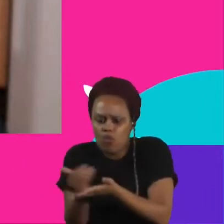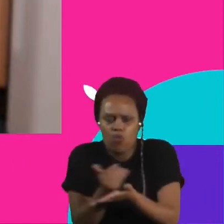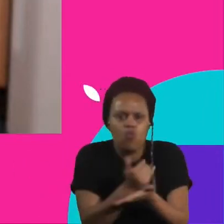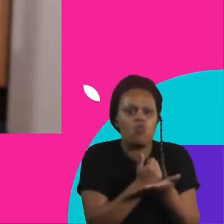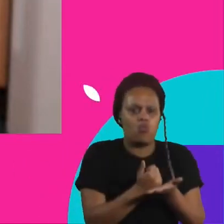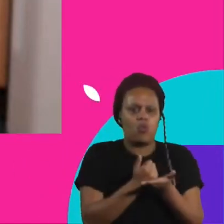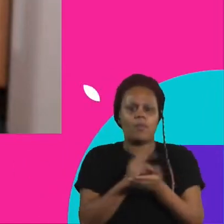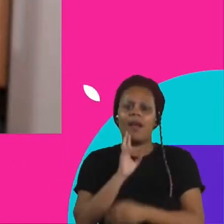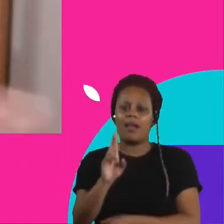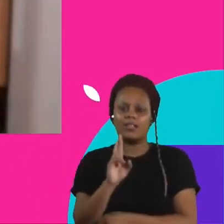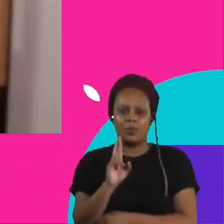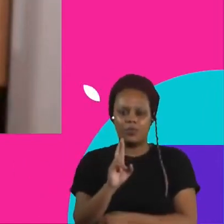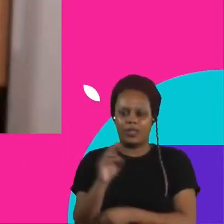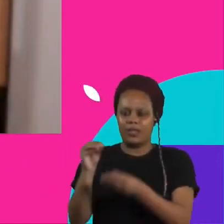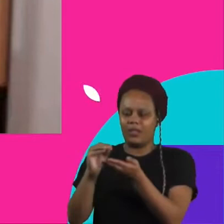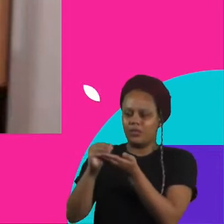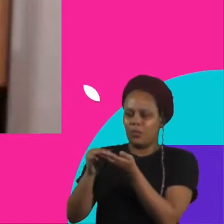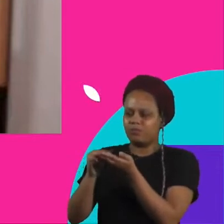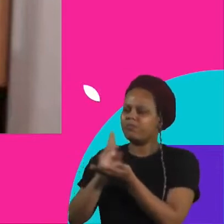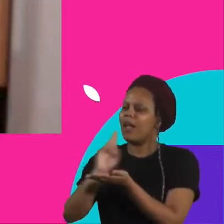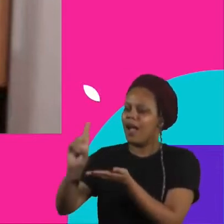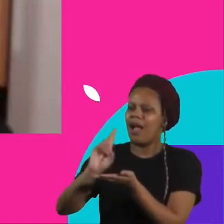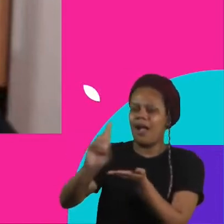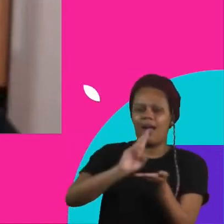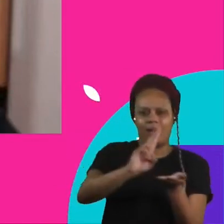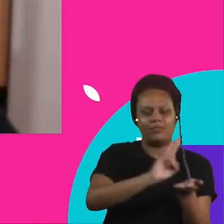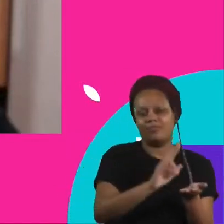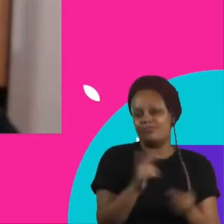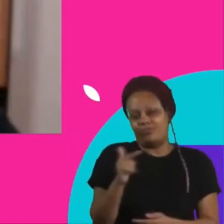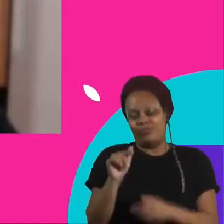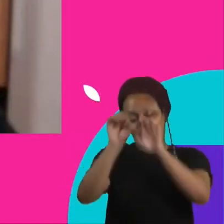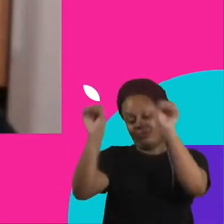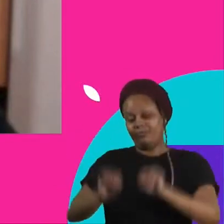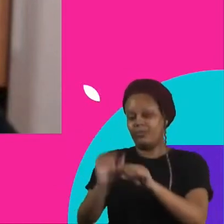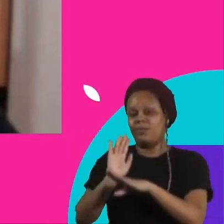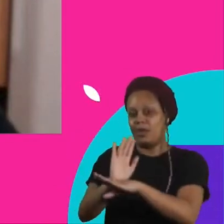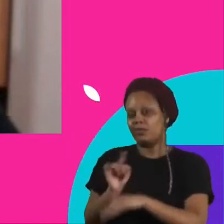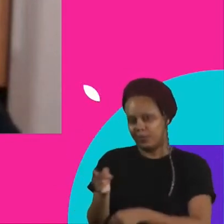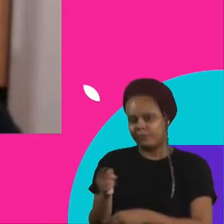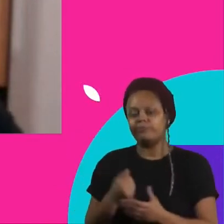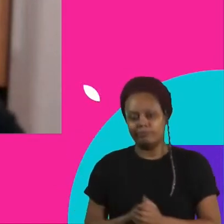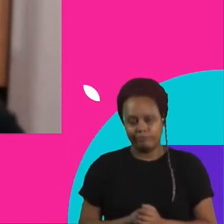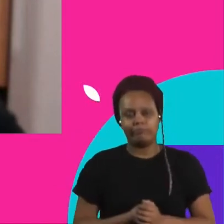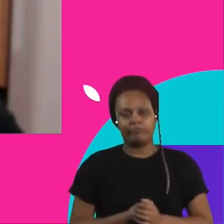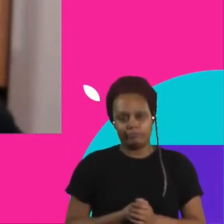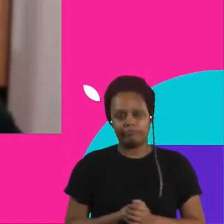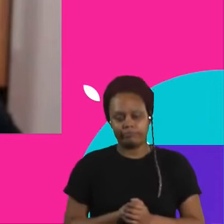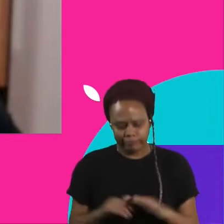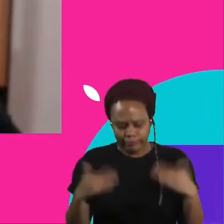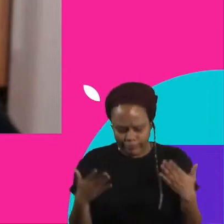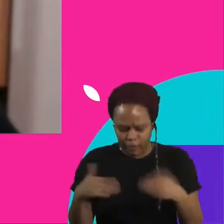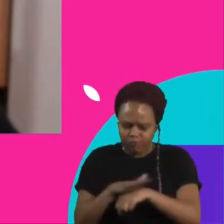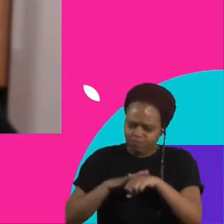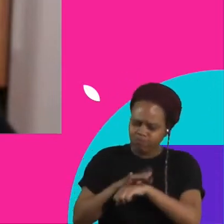pessoas, né? E não tinha um sistema também para ajudar com isso. É... e aí... conversando com